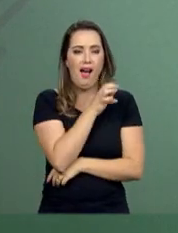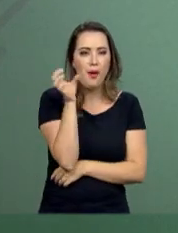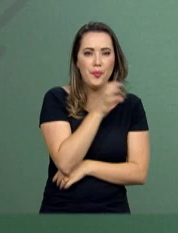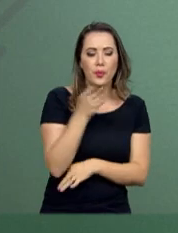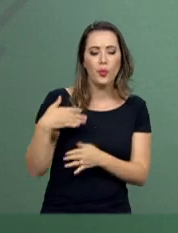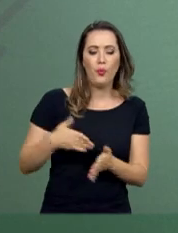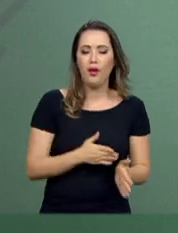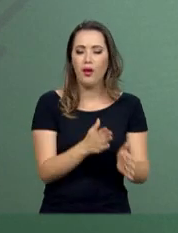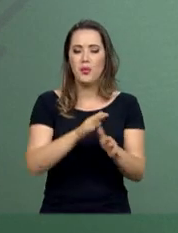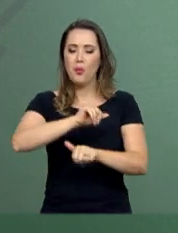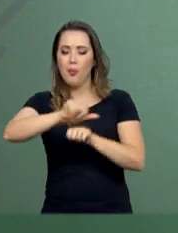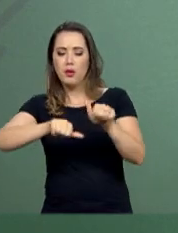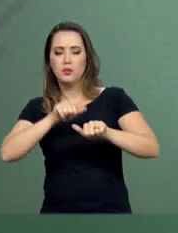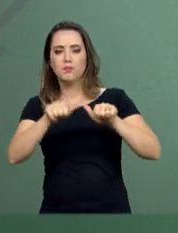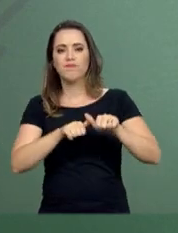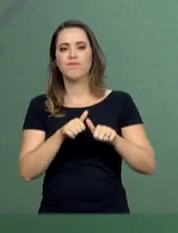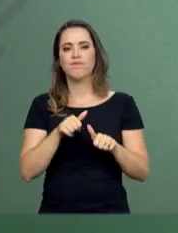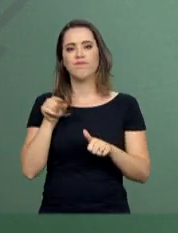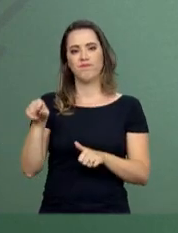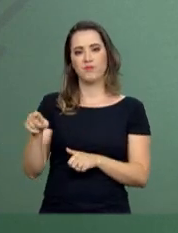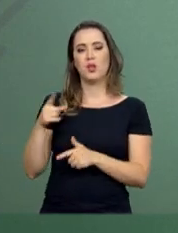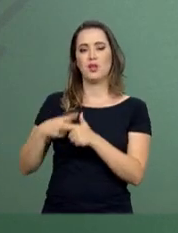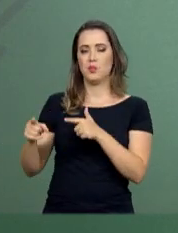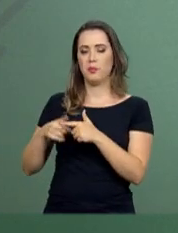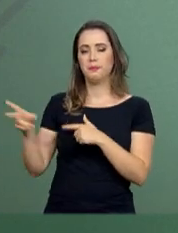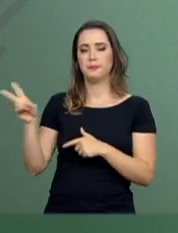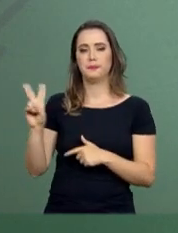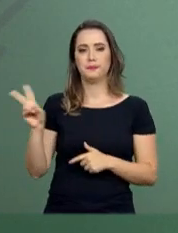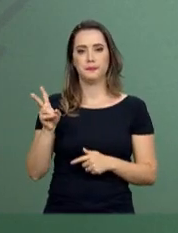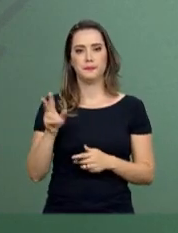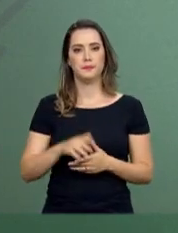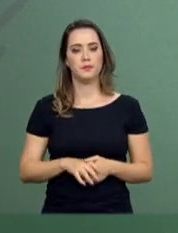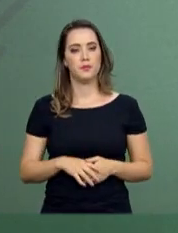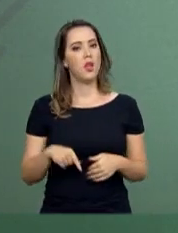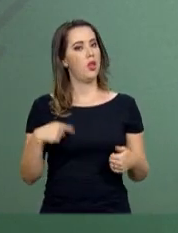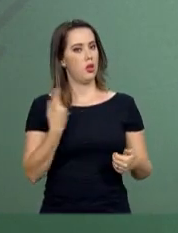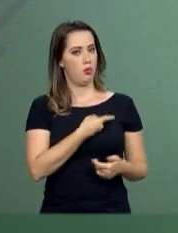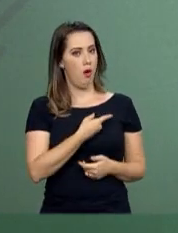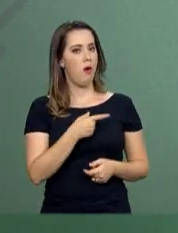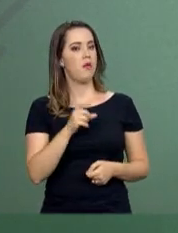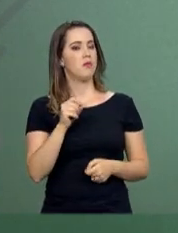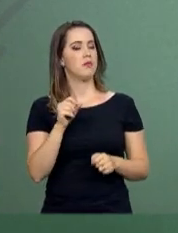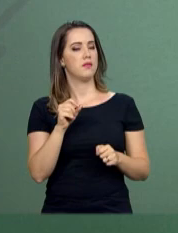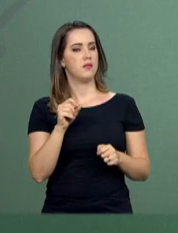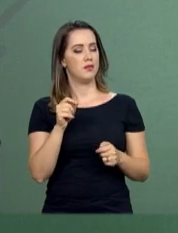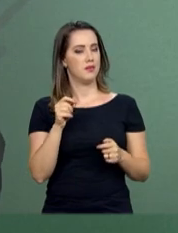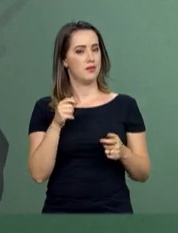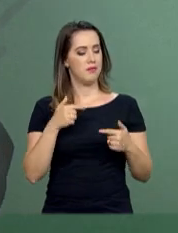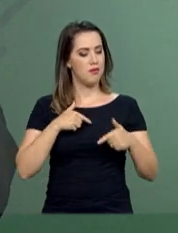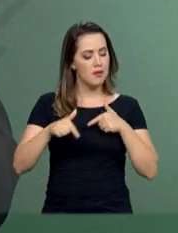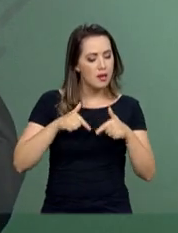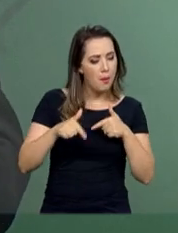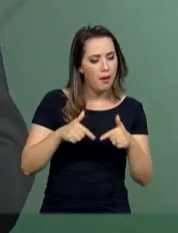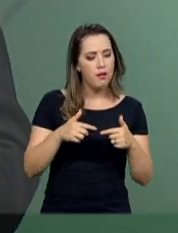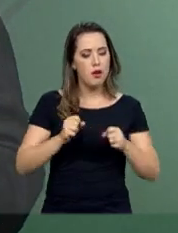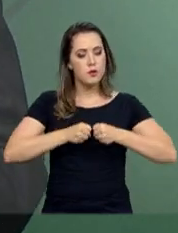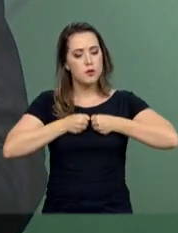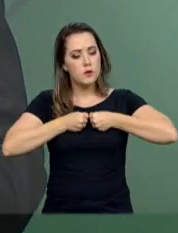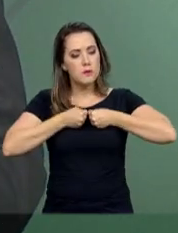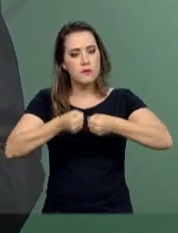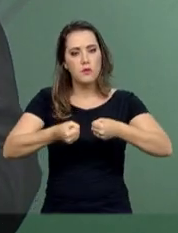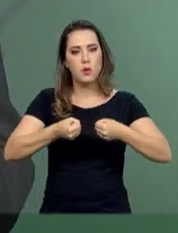caminho para mudar essa situação. Nós vamos realizar todos os